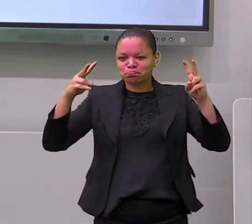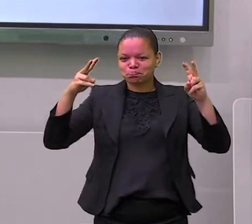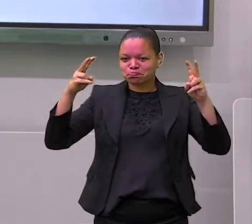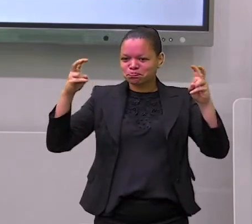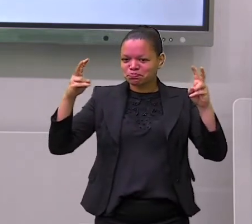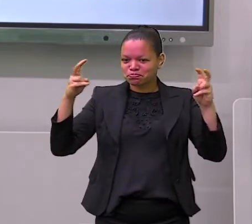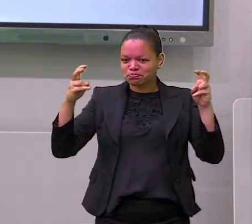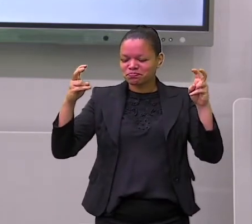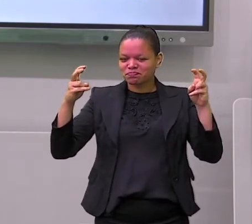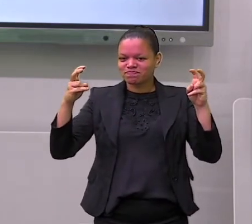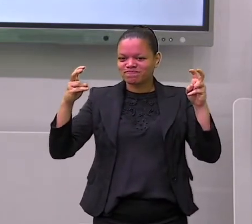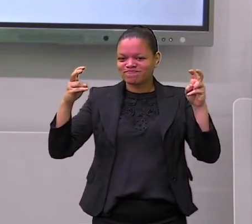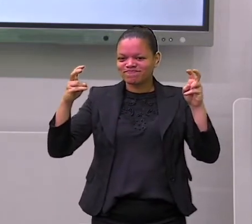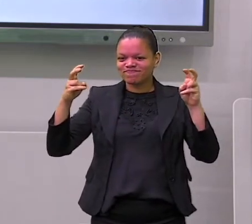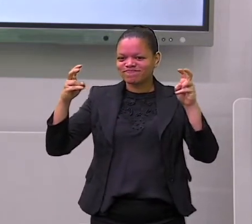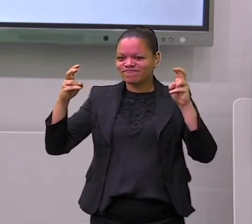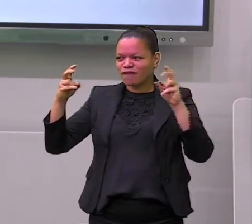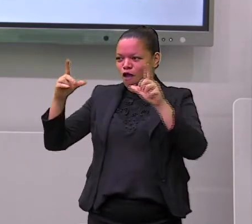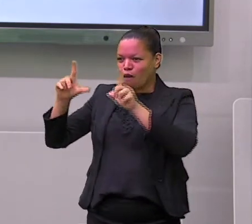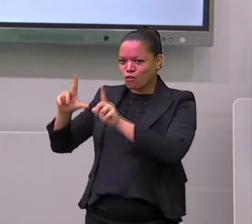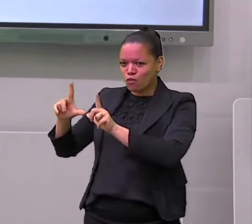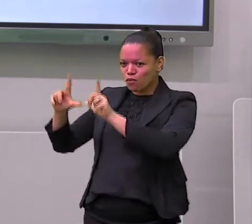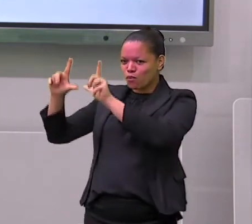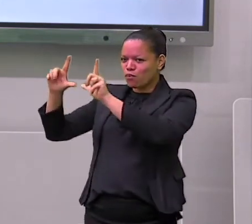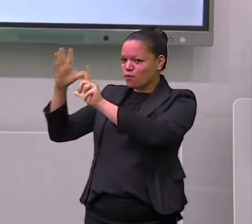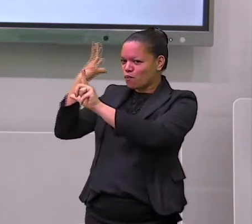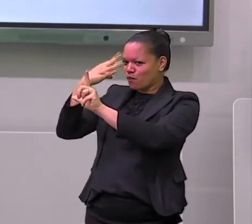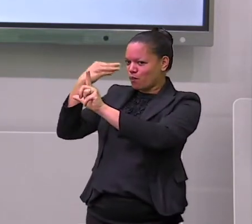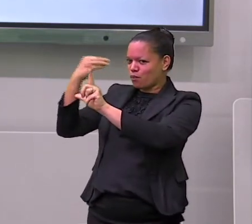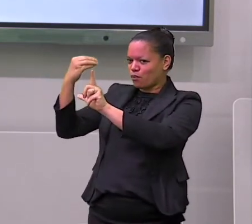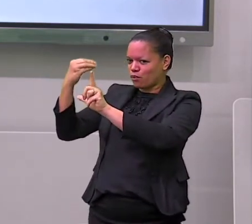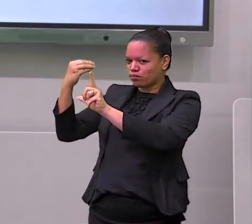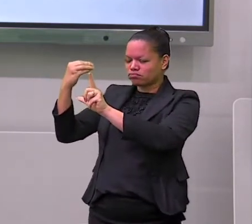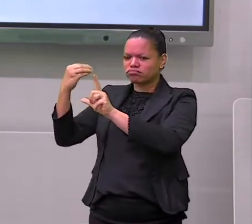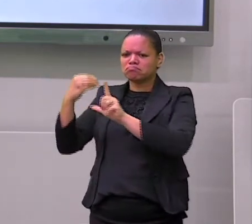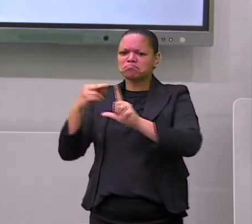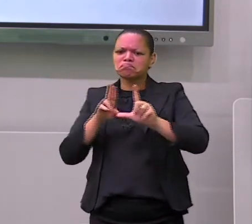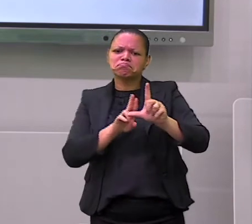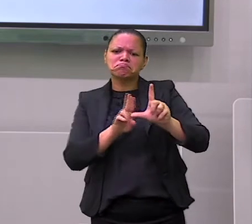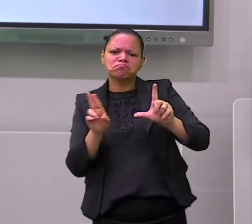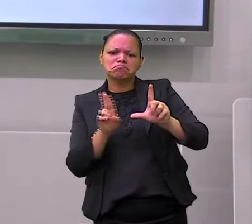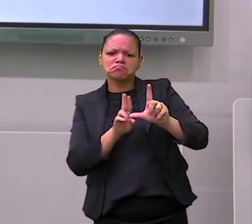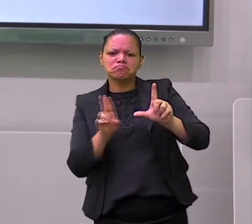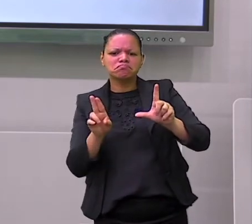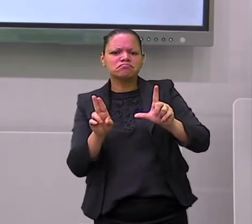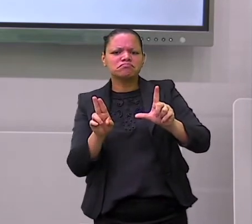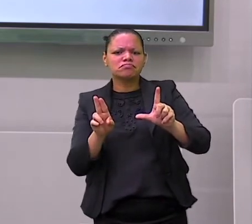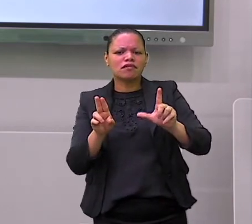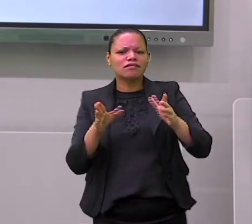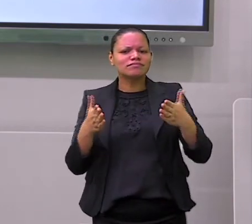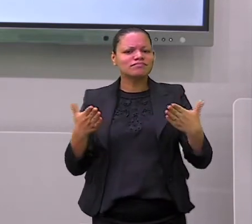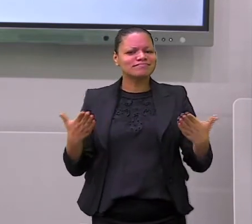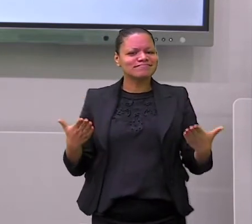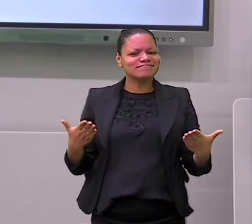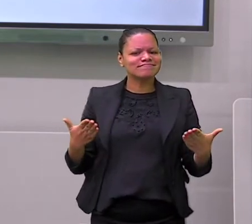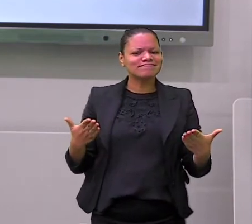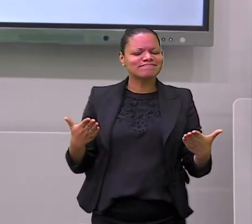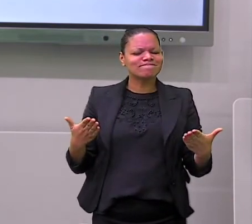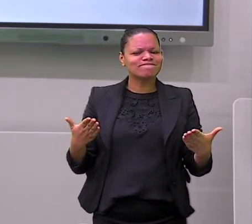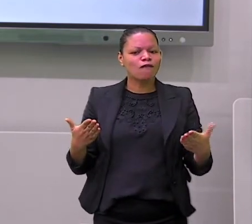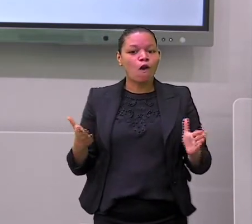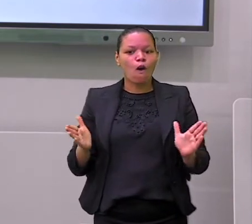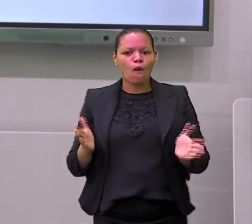-legenda. Hum, foto? Será que foto é só fotografia? Será?